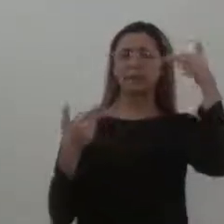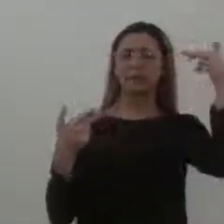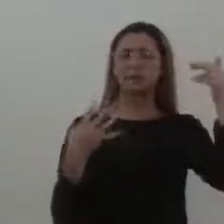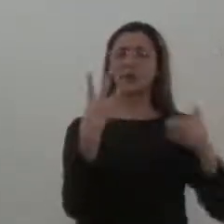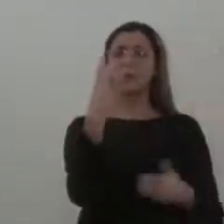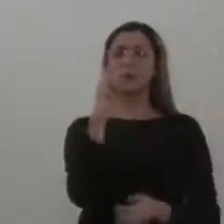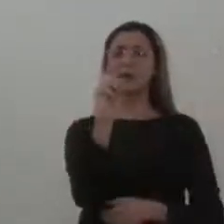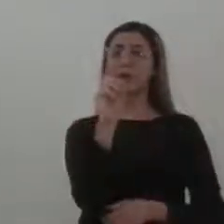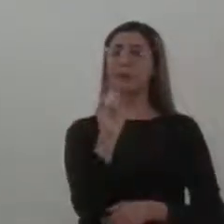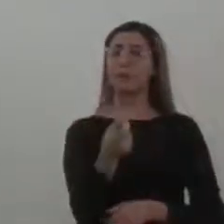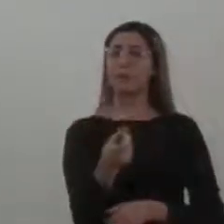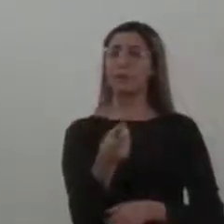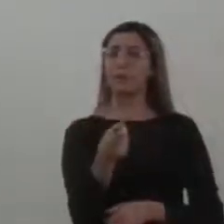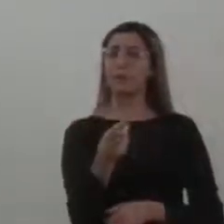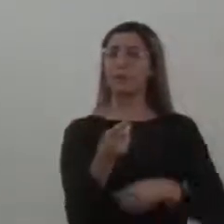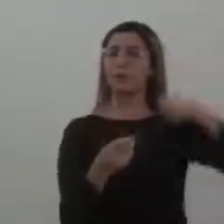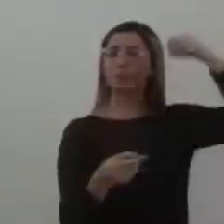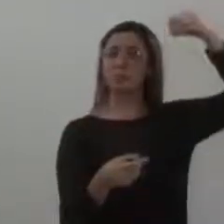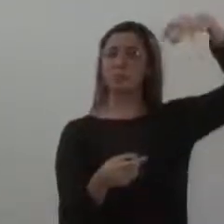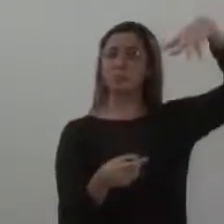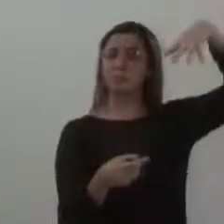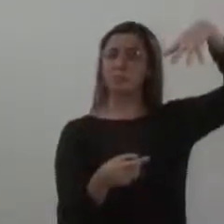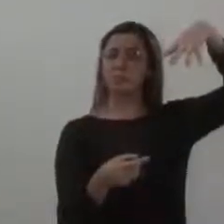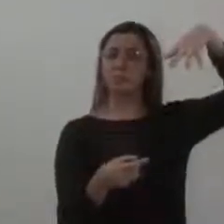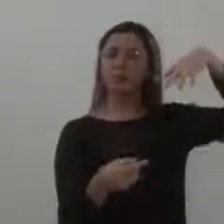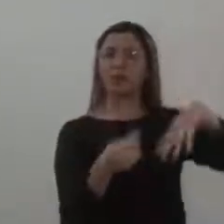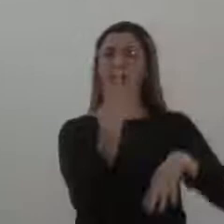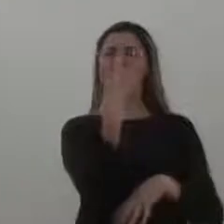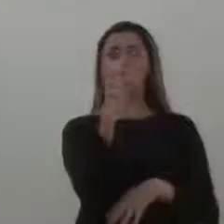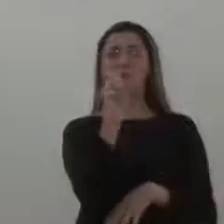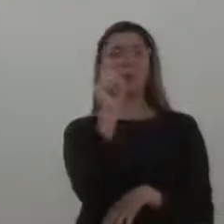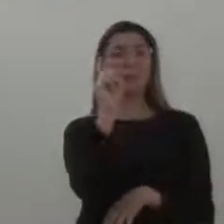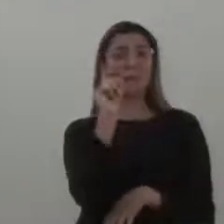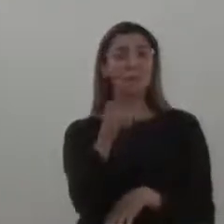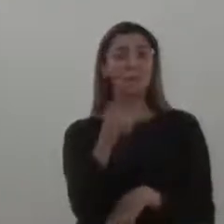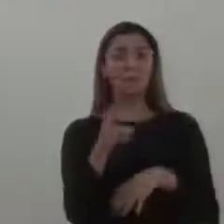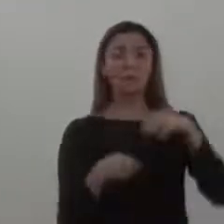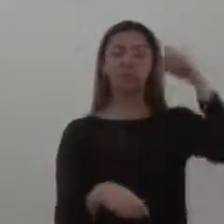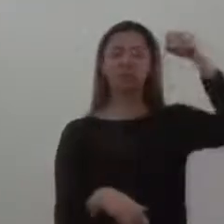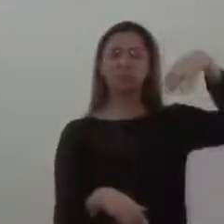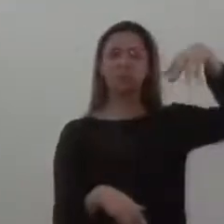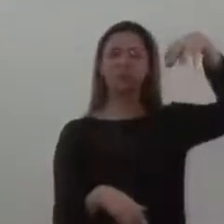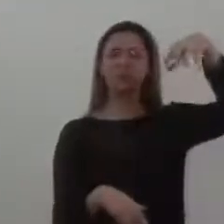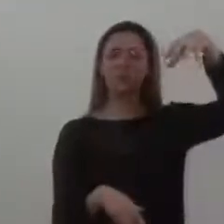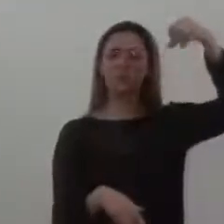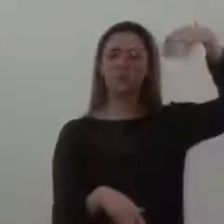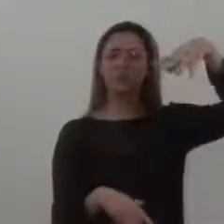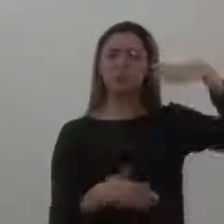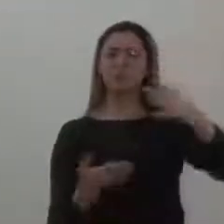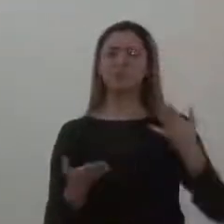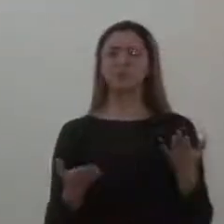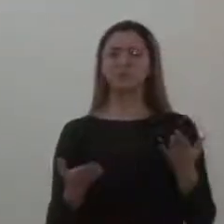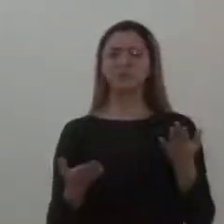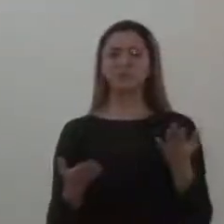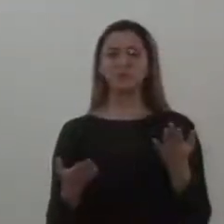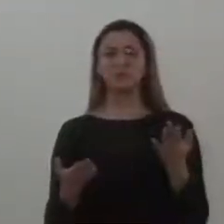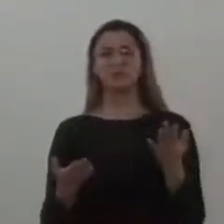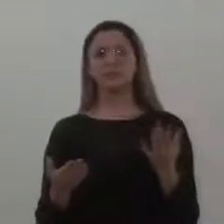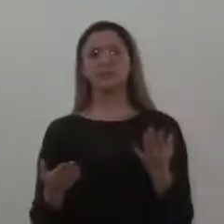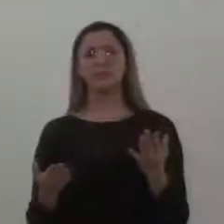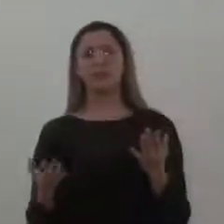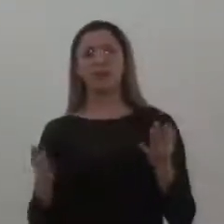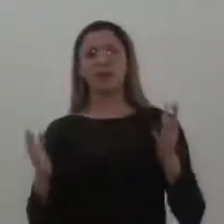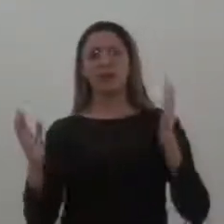Gasto com consumo de energia, 1.114.000. Nós gastamos 40 mil por eliminação. Aí, quando eu comparo aqui o caminhão, nós já gastamos